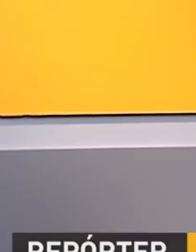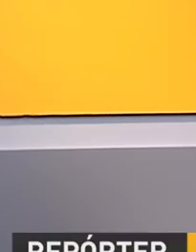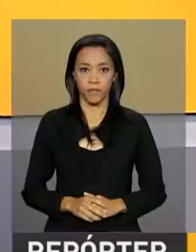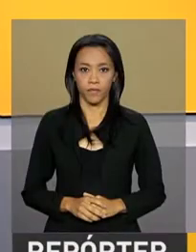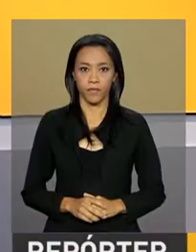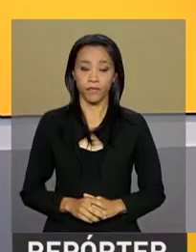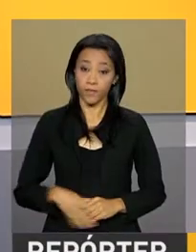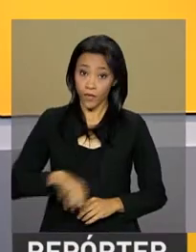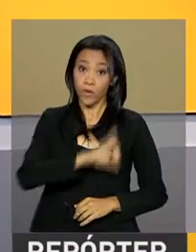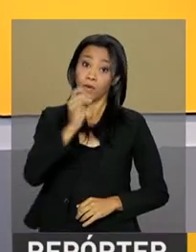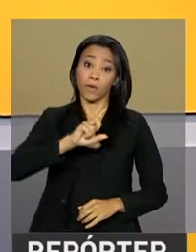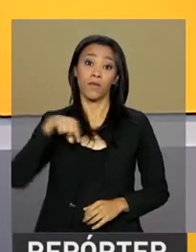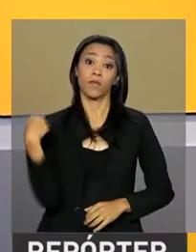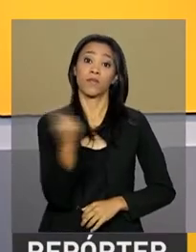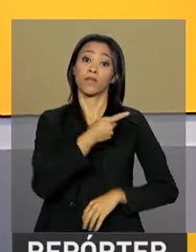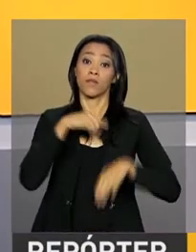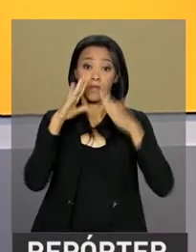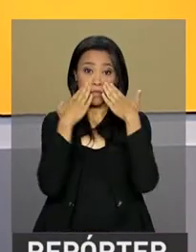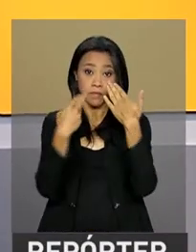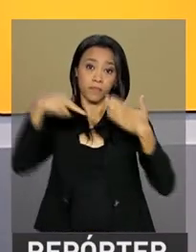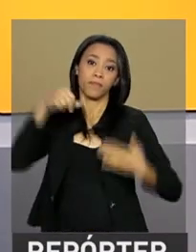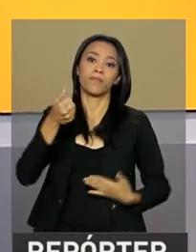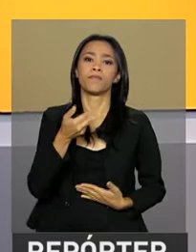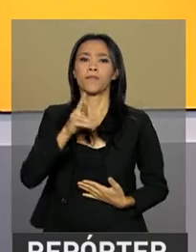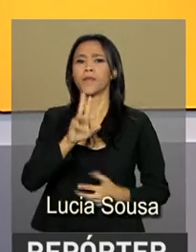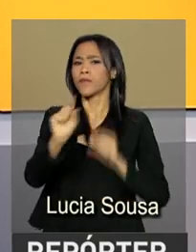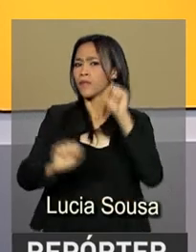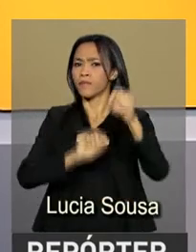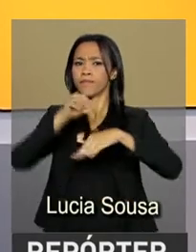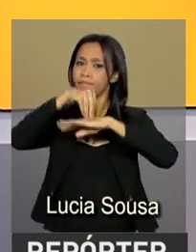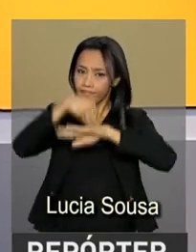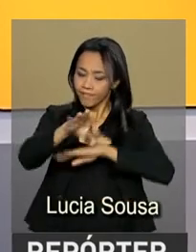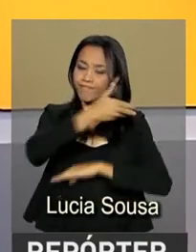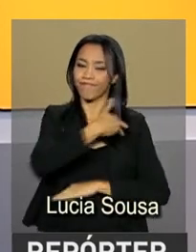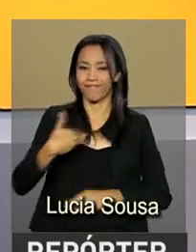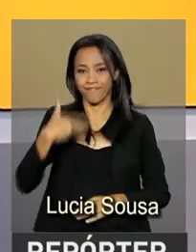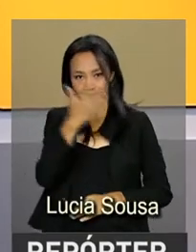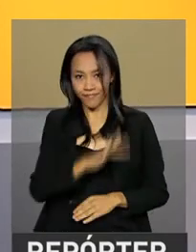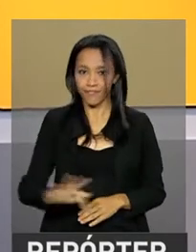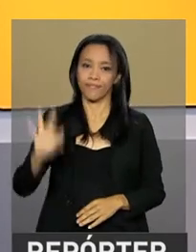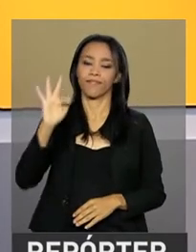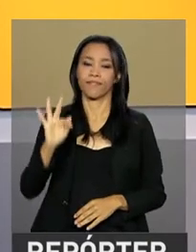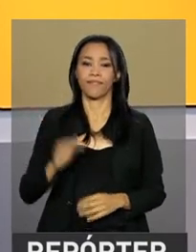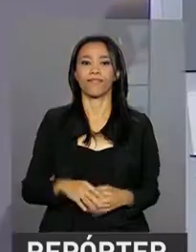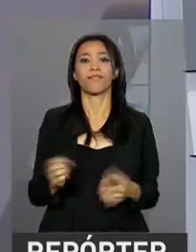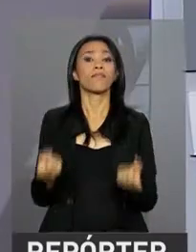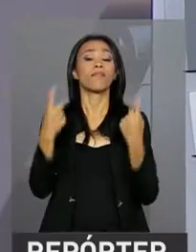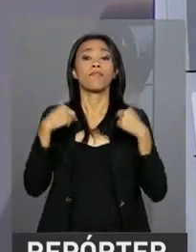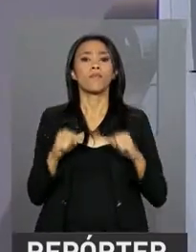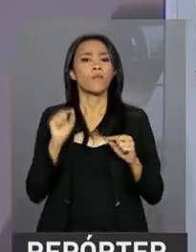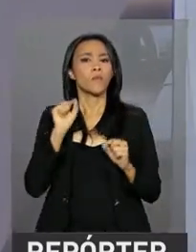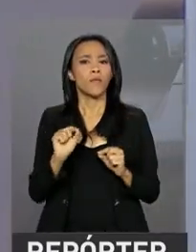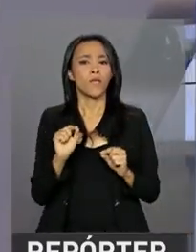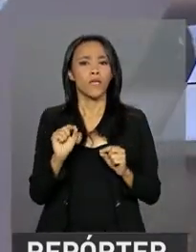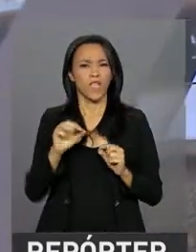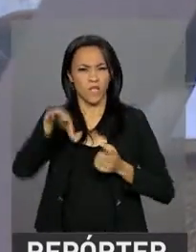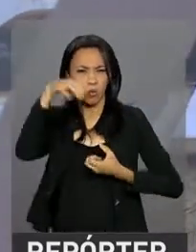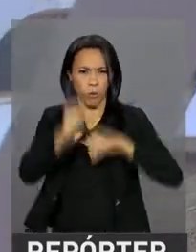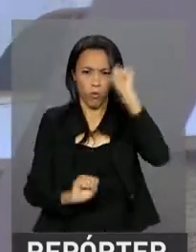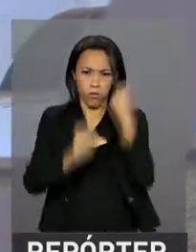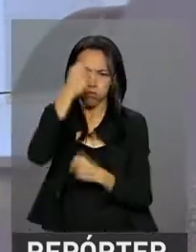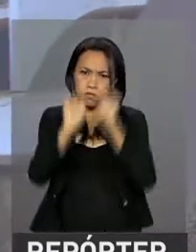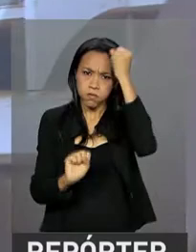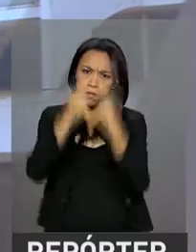Olá, estamos de volta com o repórter NBR e as notícias do governo federal. A produção da